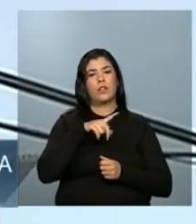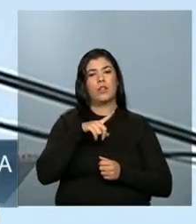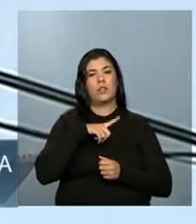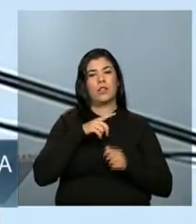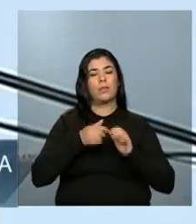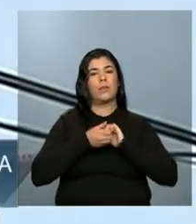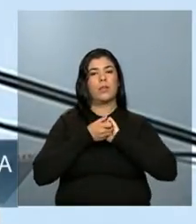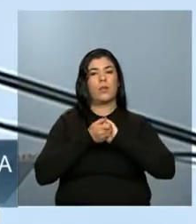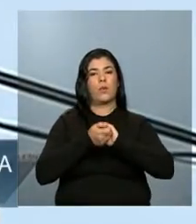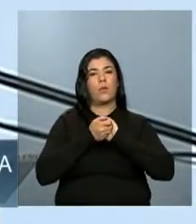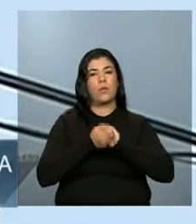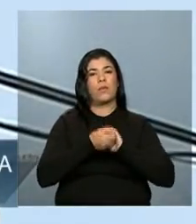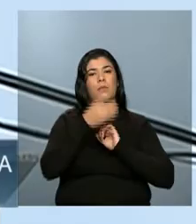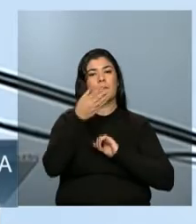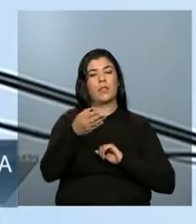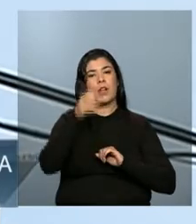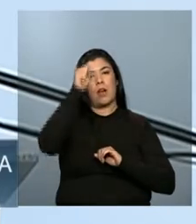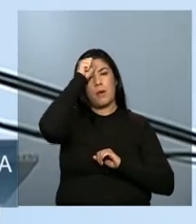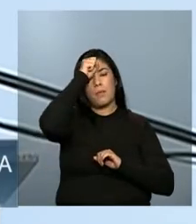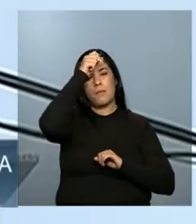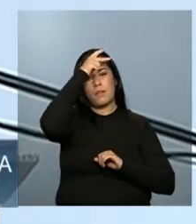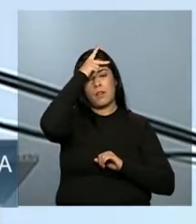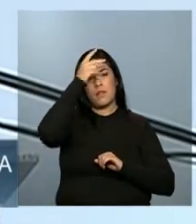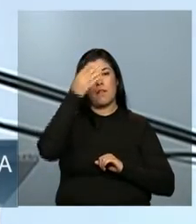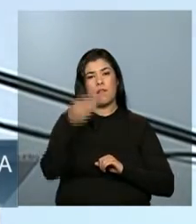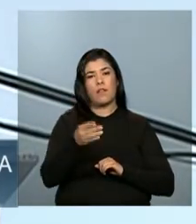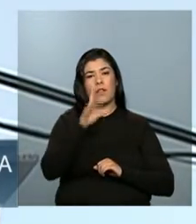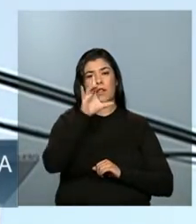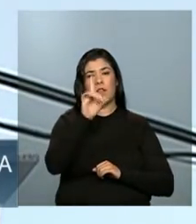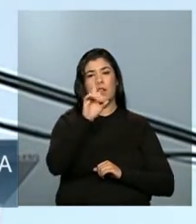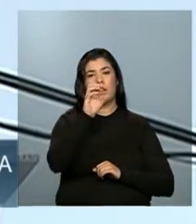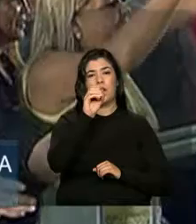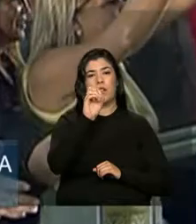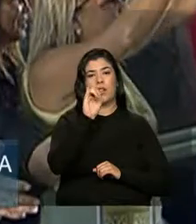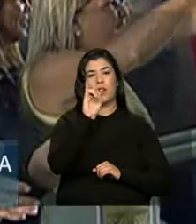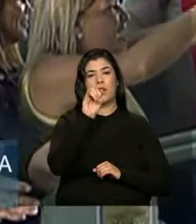cumprimentar a prefeita Dorinha de Guimarães.